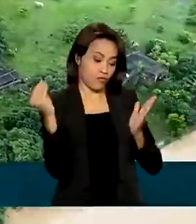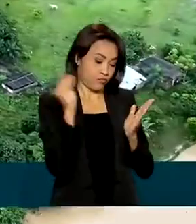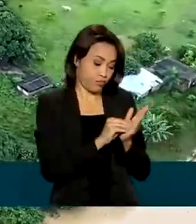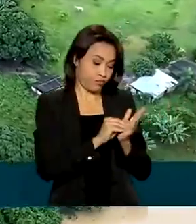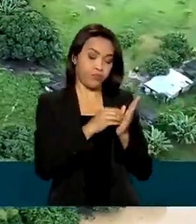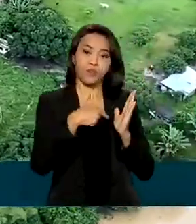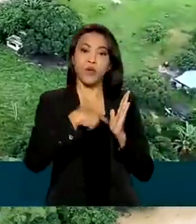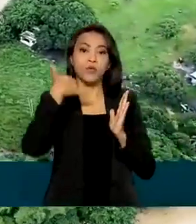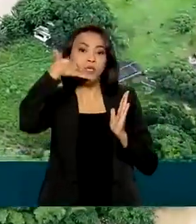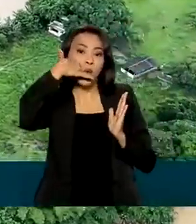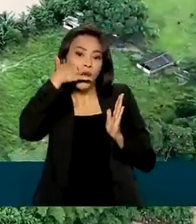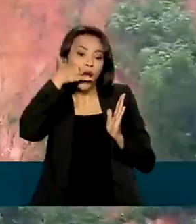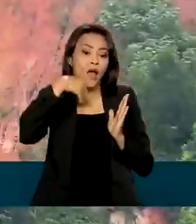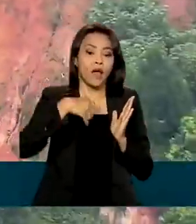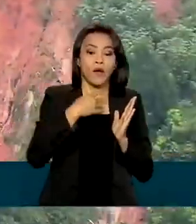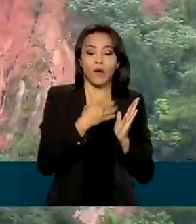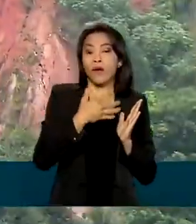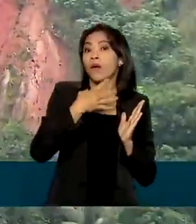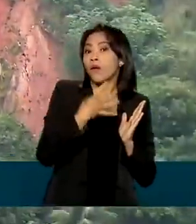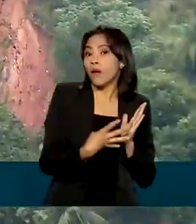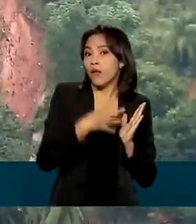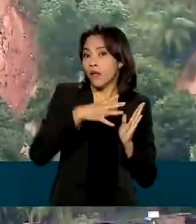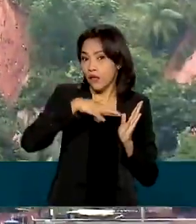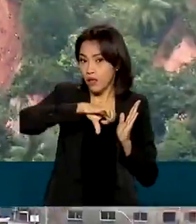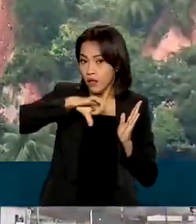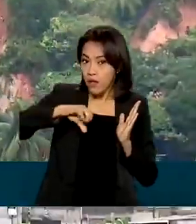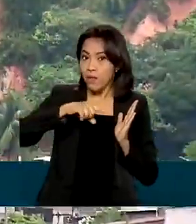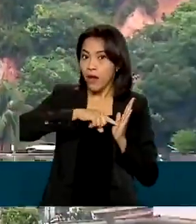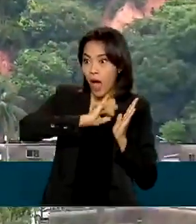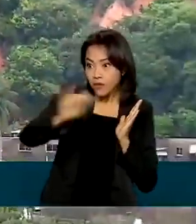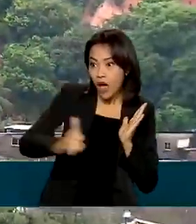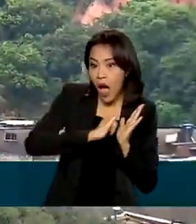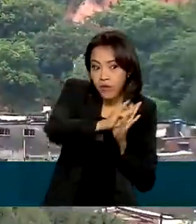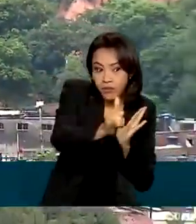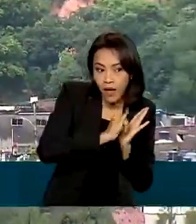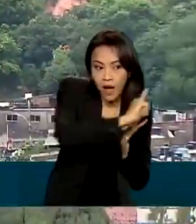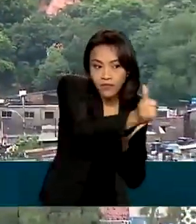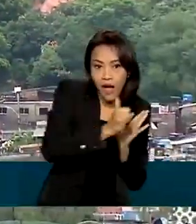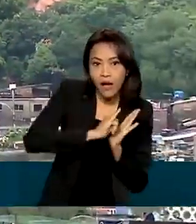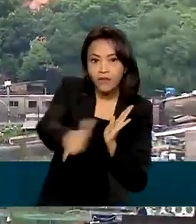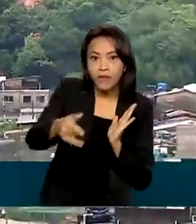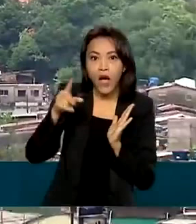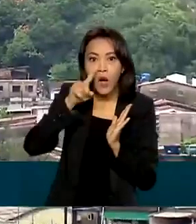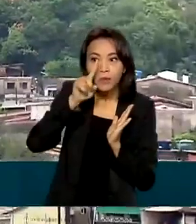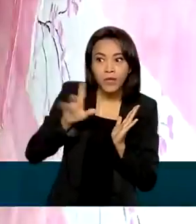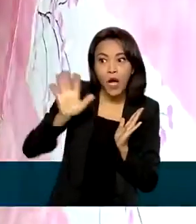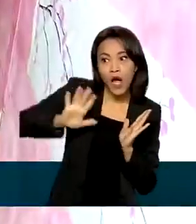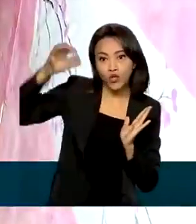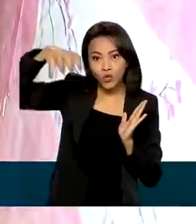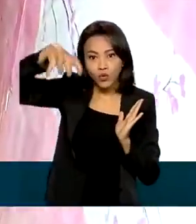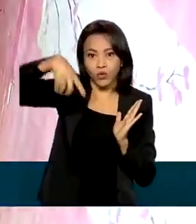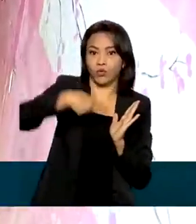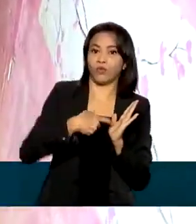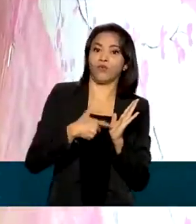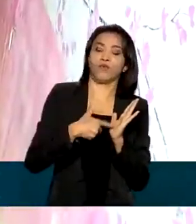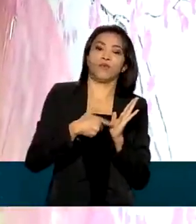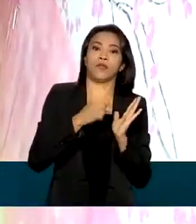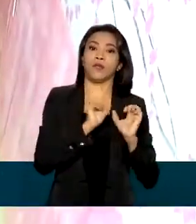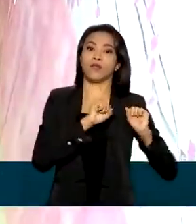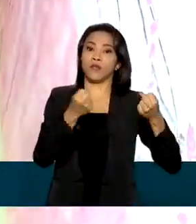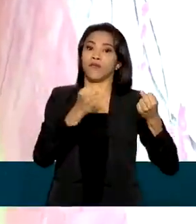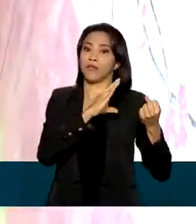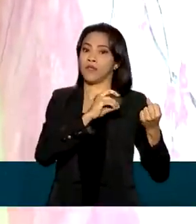4199 com o seu CEP, receba os alertas, estejam atentas às orientações da Defesa Civil e,